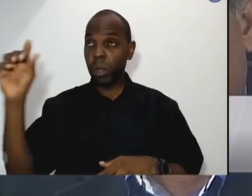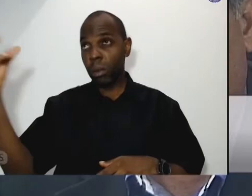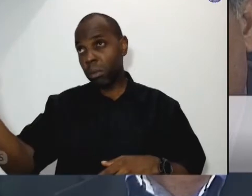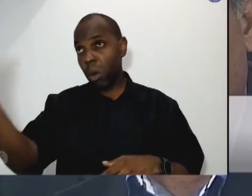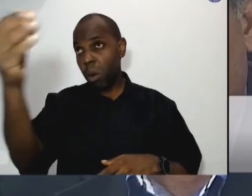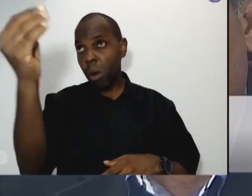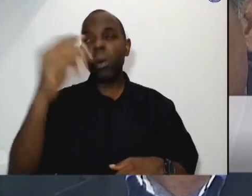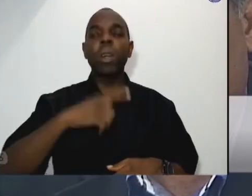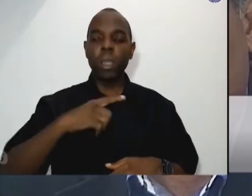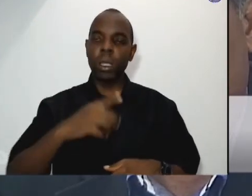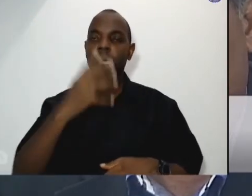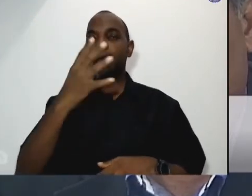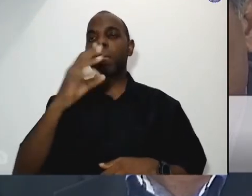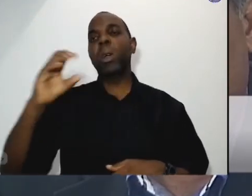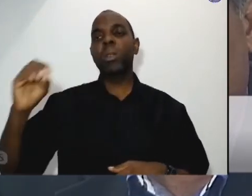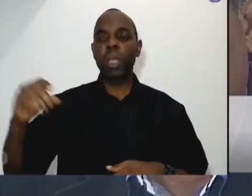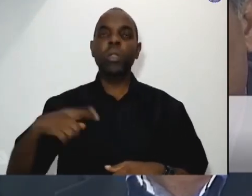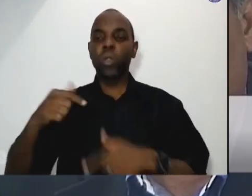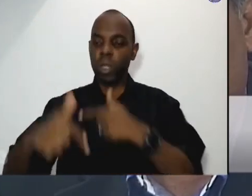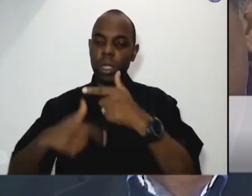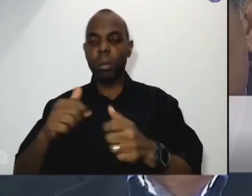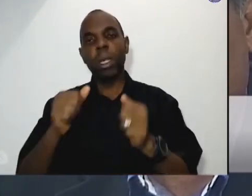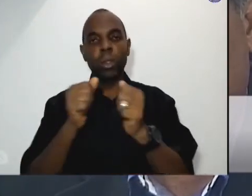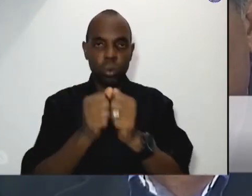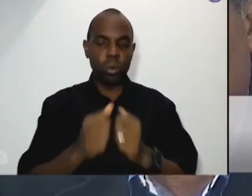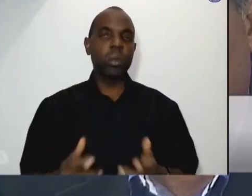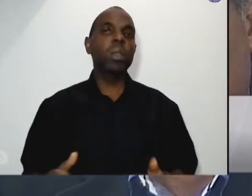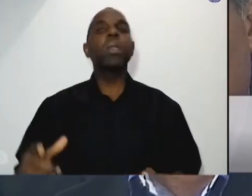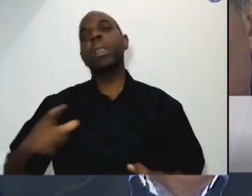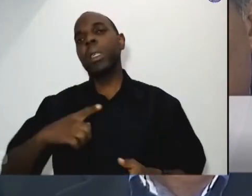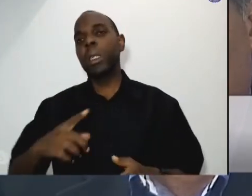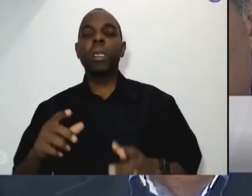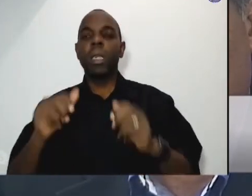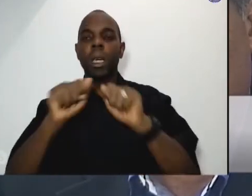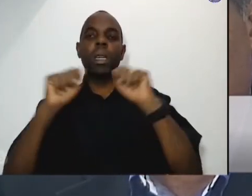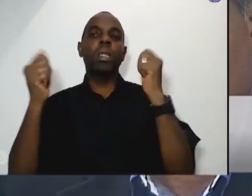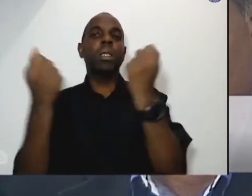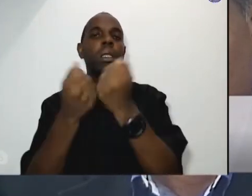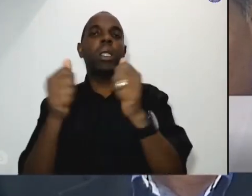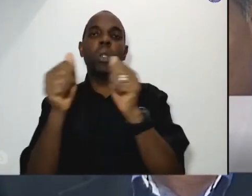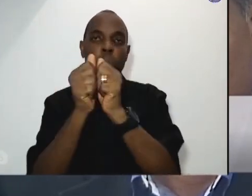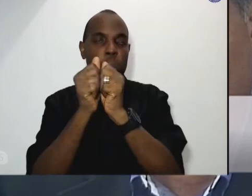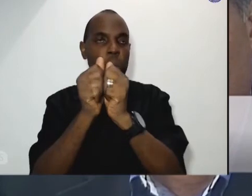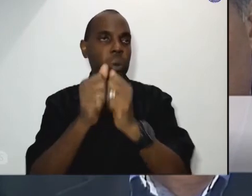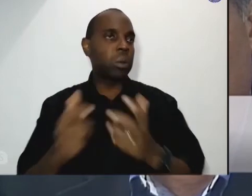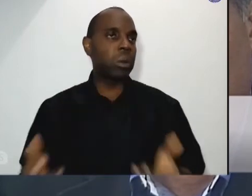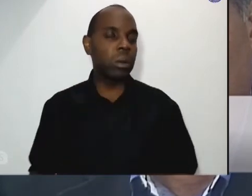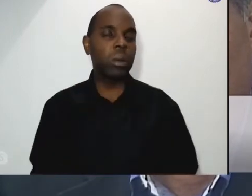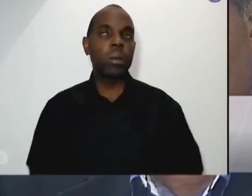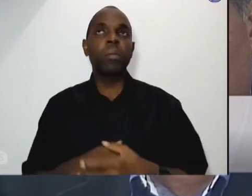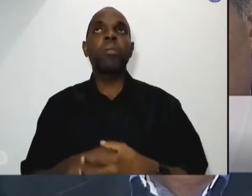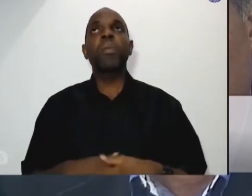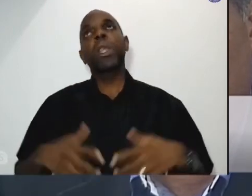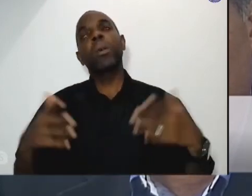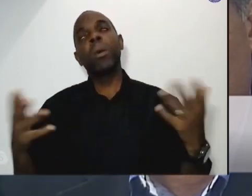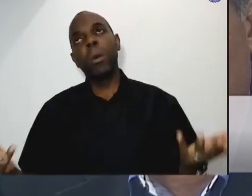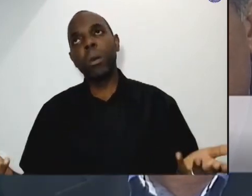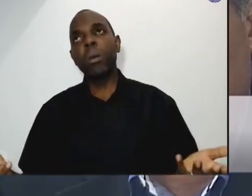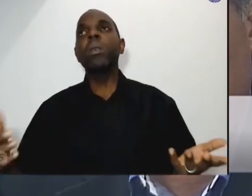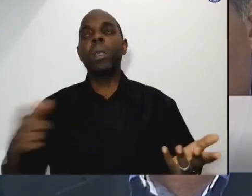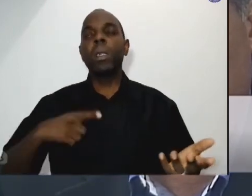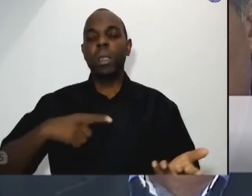independentes alguns em associações alguns trabalhando através da sua crença